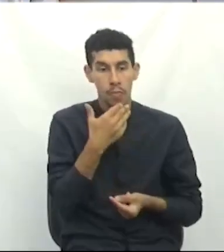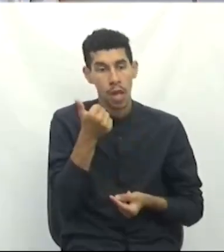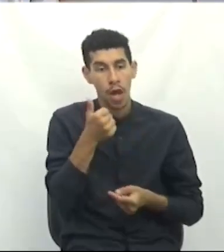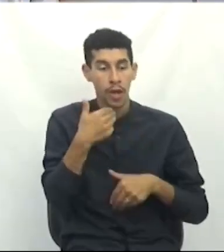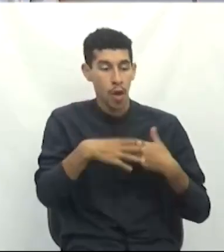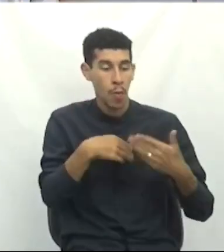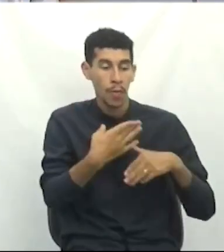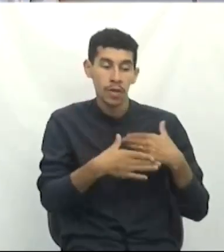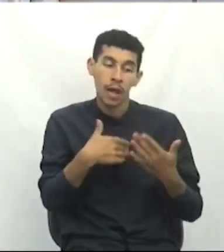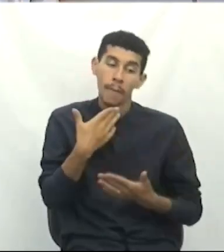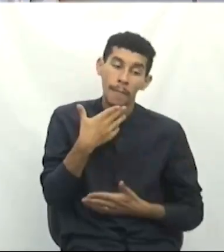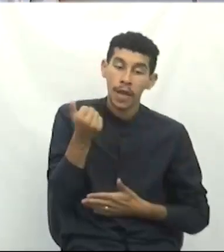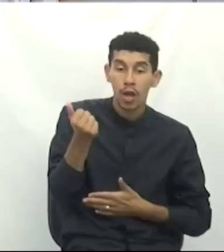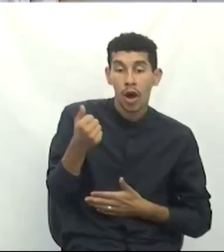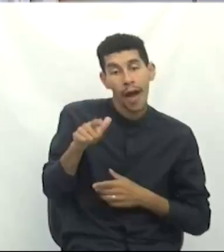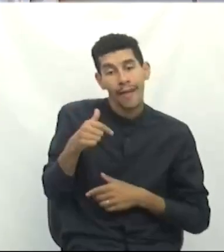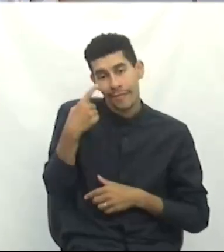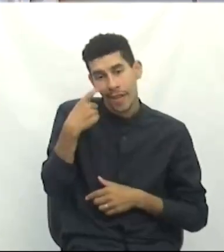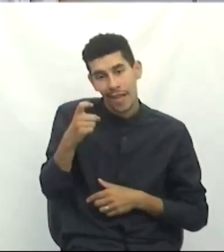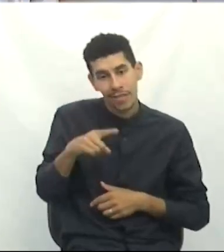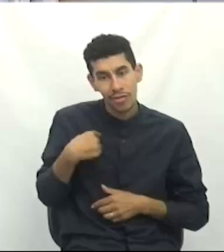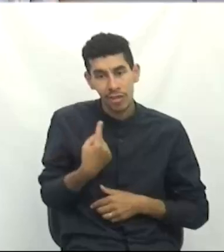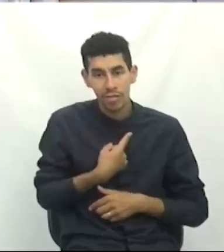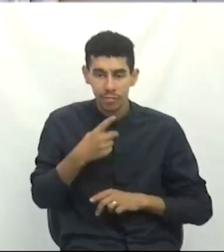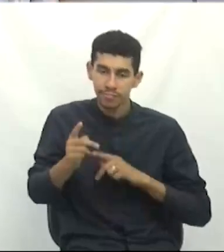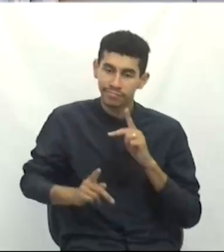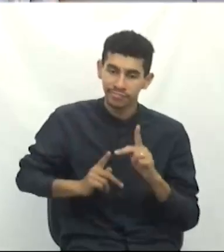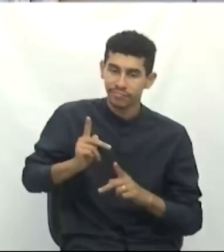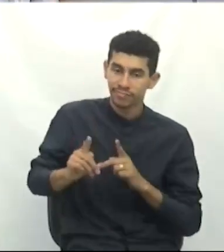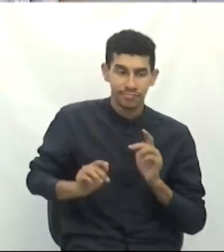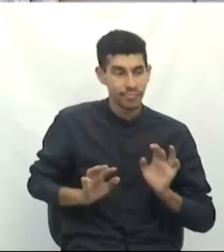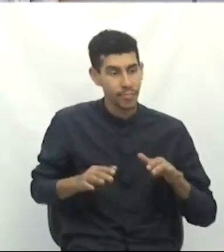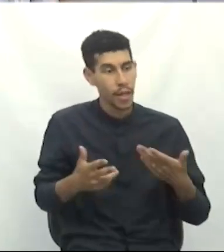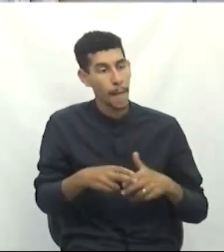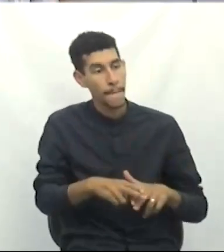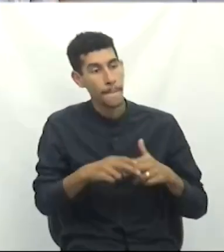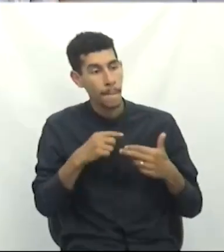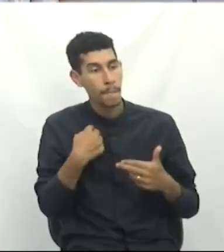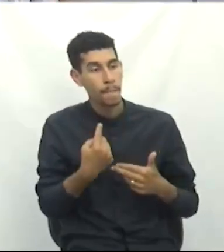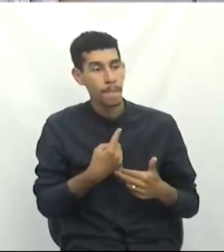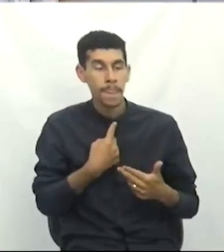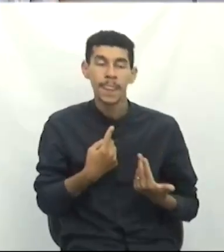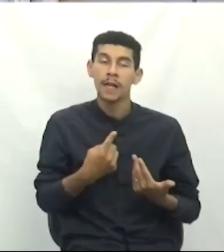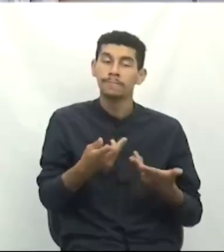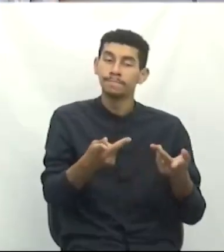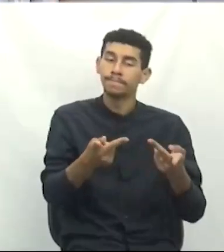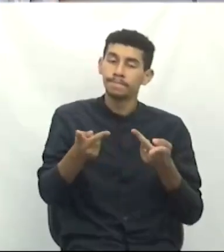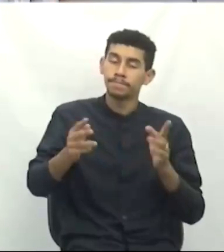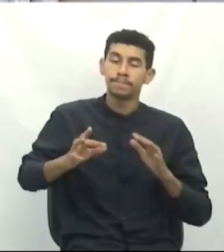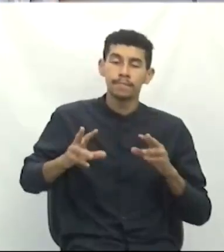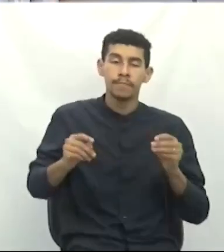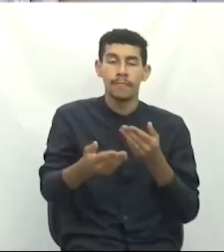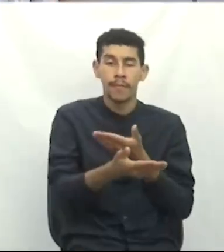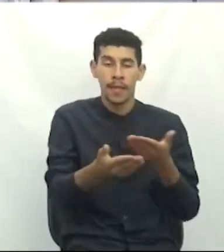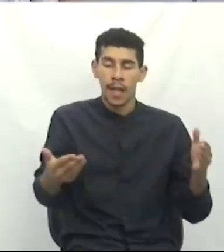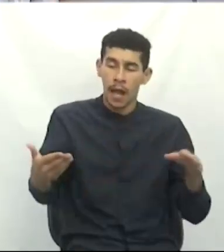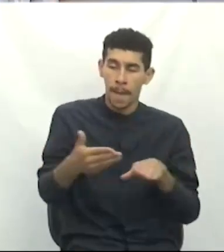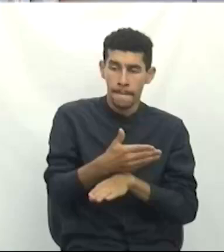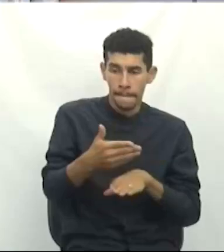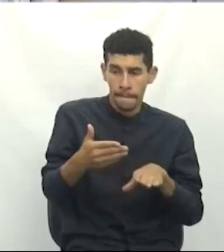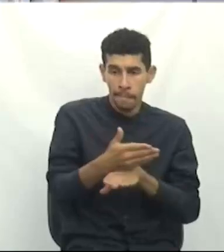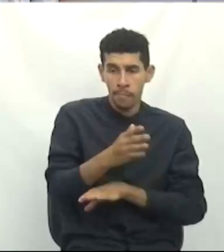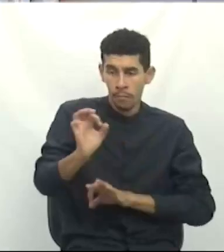sendo agilizado, que é o interesse de todos nós e da população. Então, por isso que a gente conta e faz o convite para a população estar